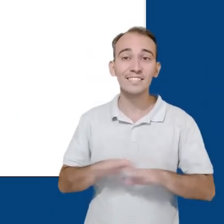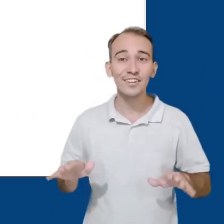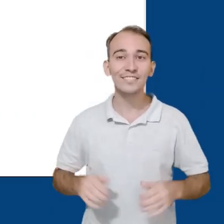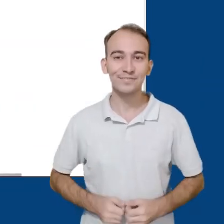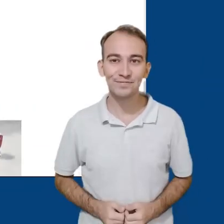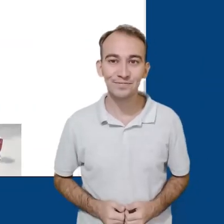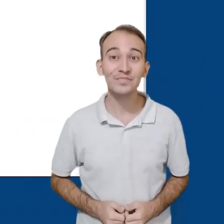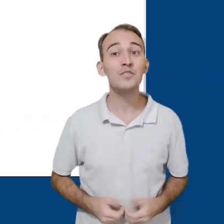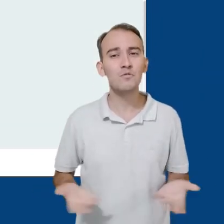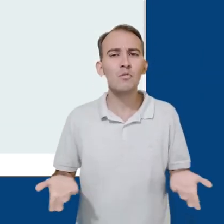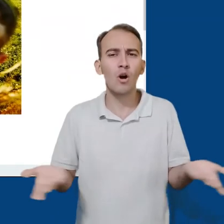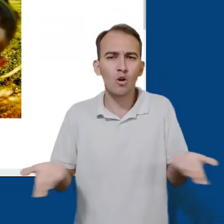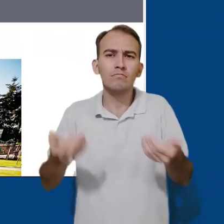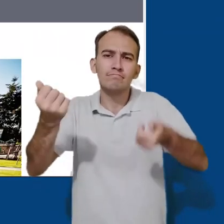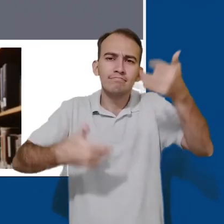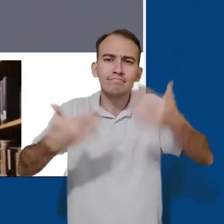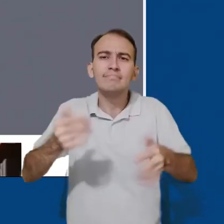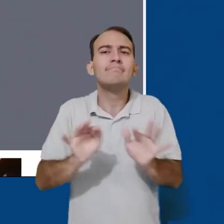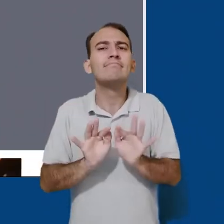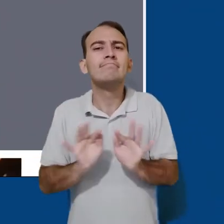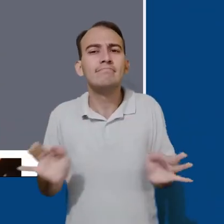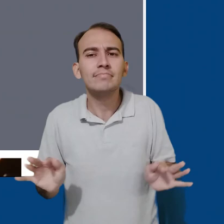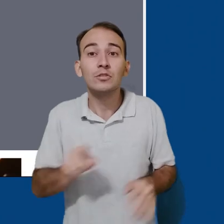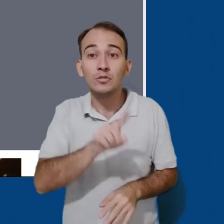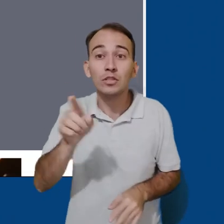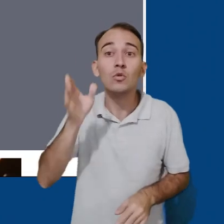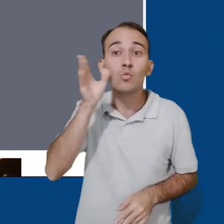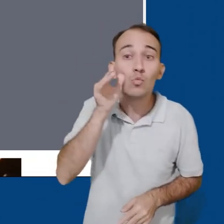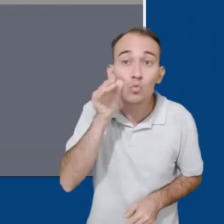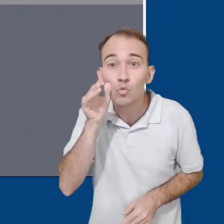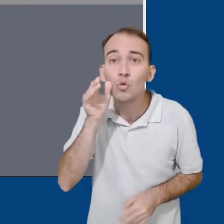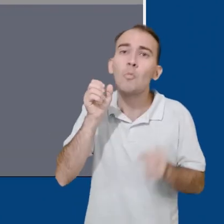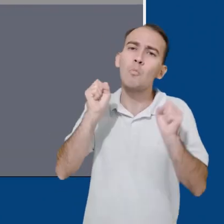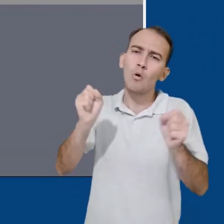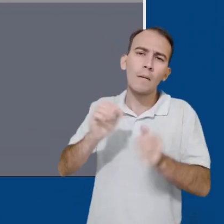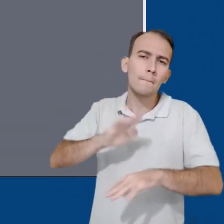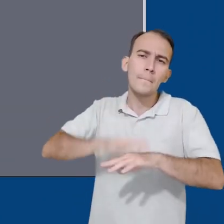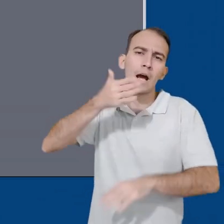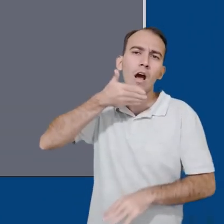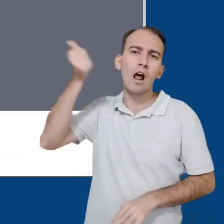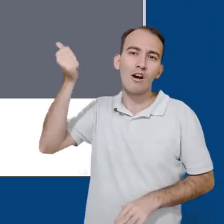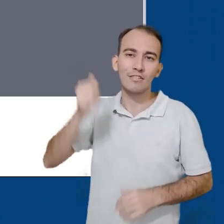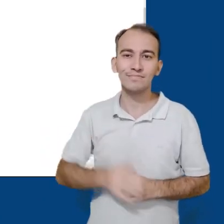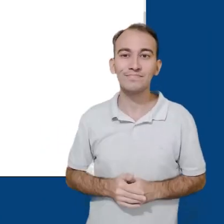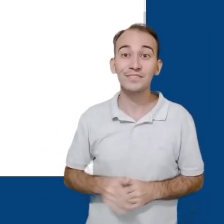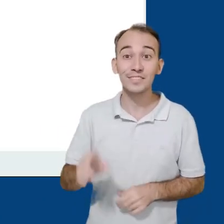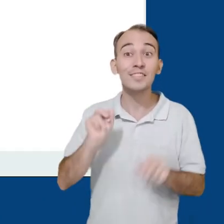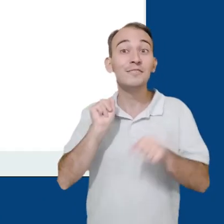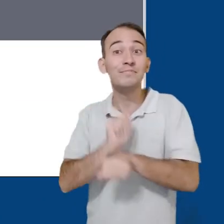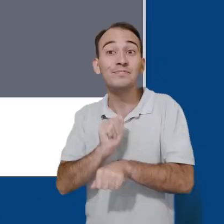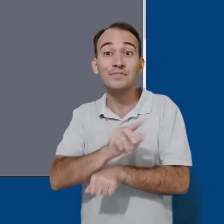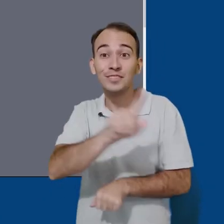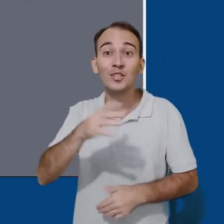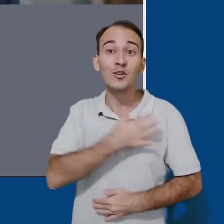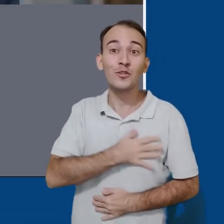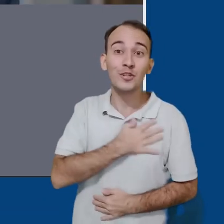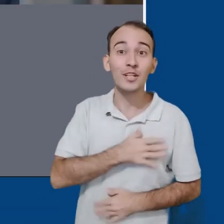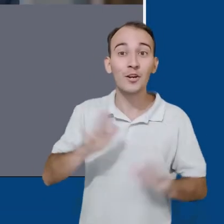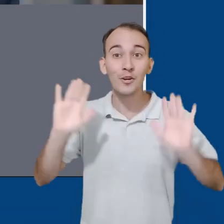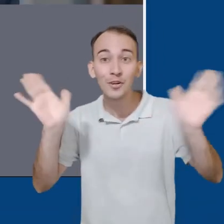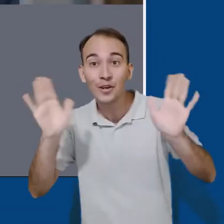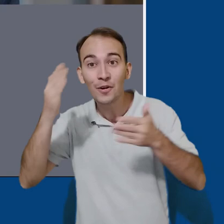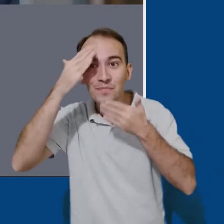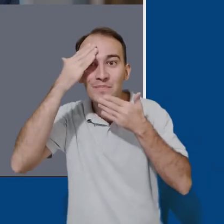Este foi o tutorial de funcionalidades básicas do Google Sites. Faça um tour na plataforma para conhecer melhor. Espero que tenha ajudado.